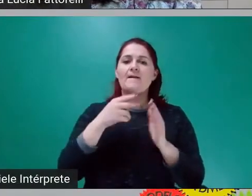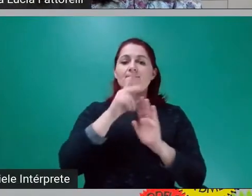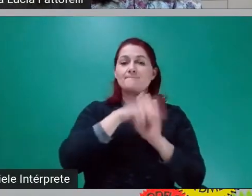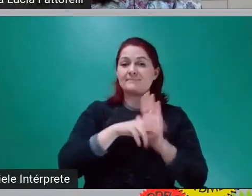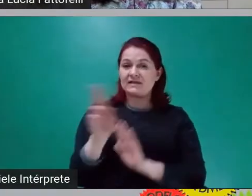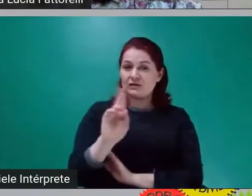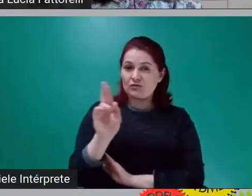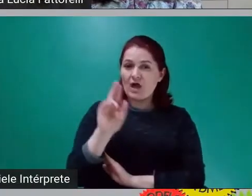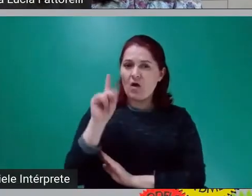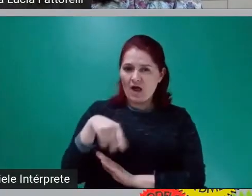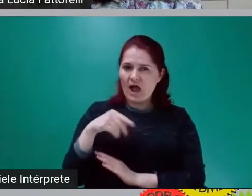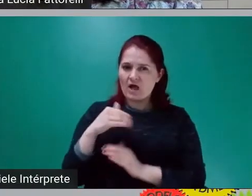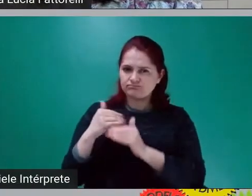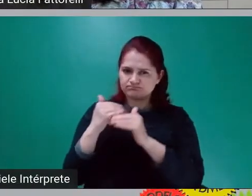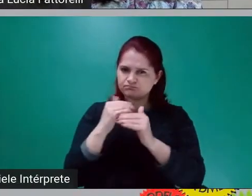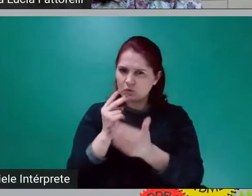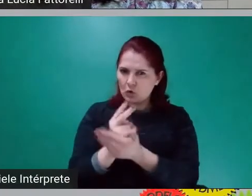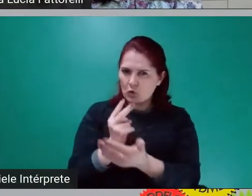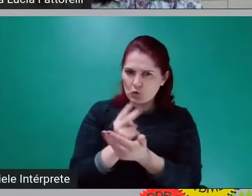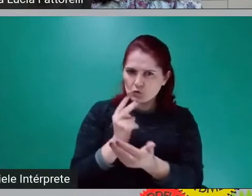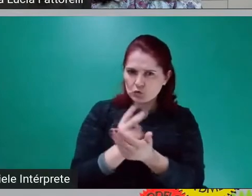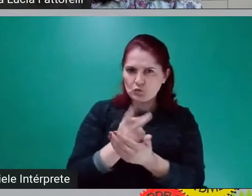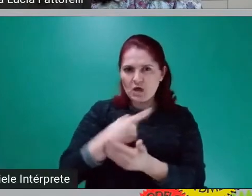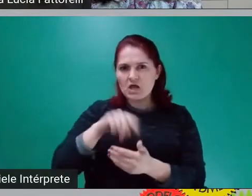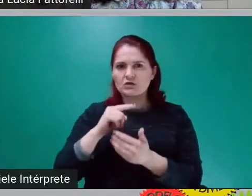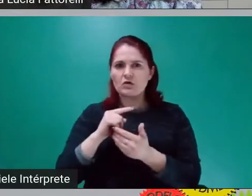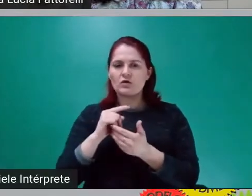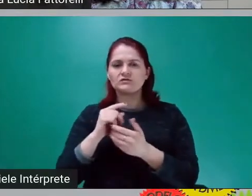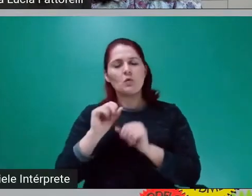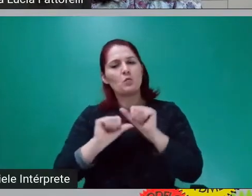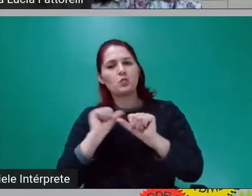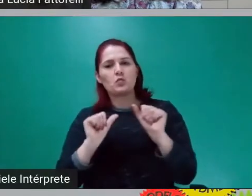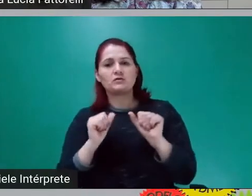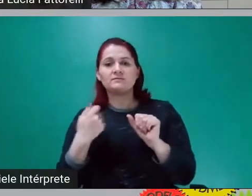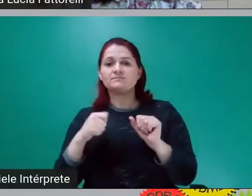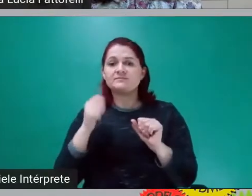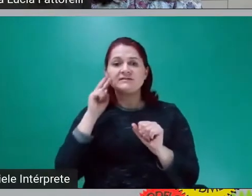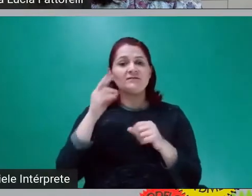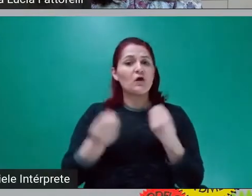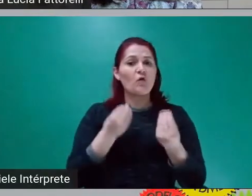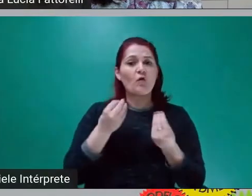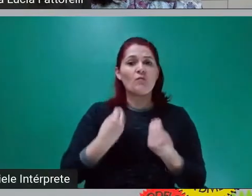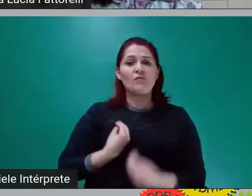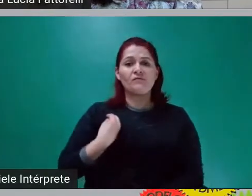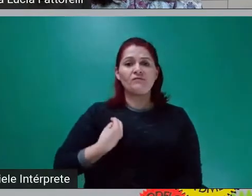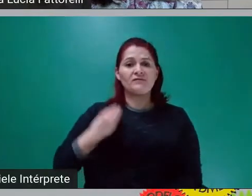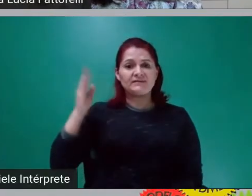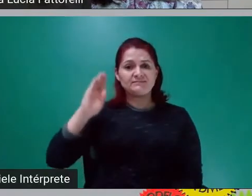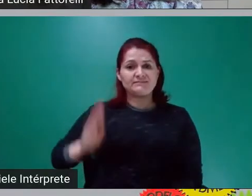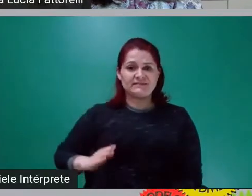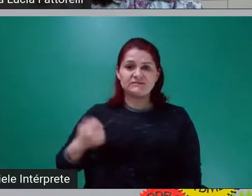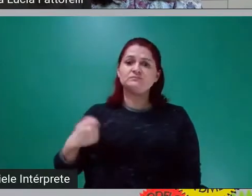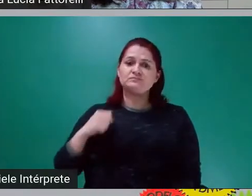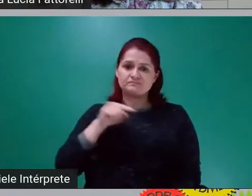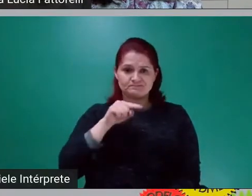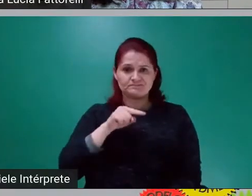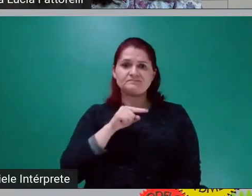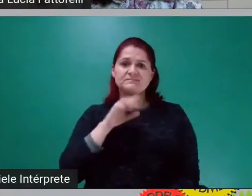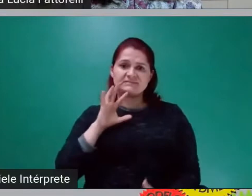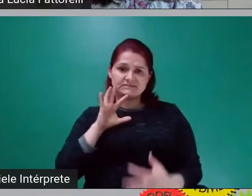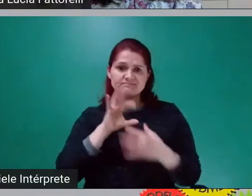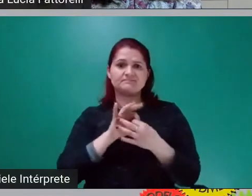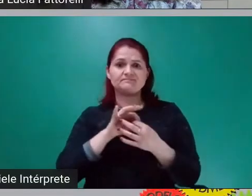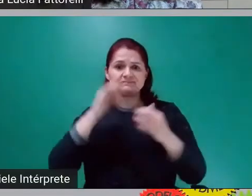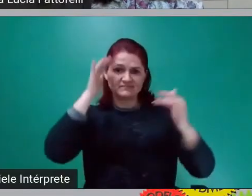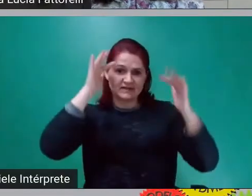tutela do grande capital sobre a vida nacional. E, com isso, eu realmente termino. Peço